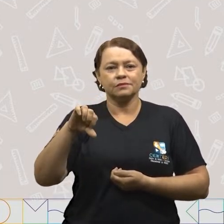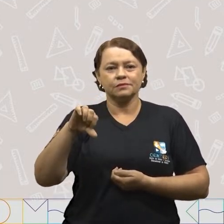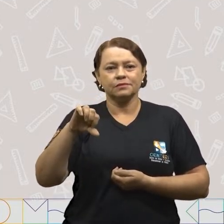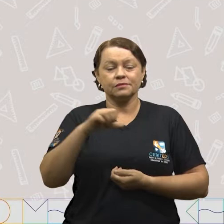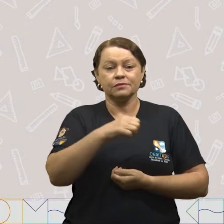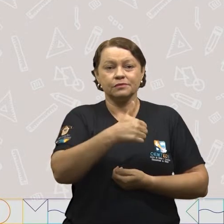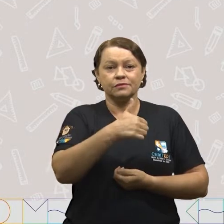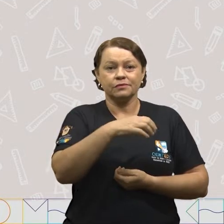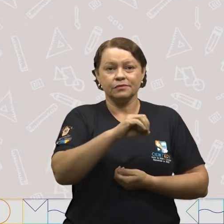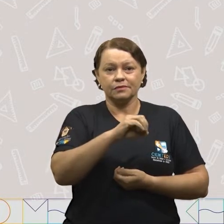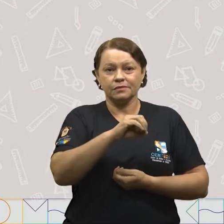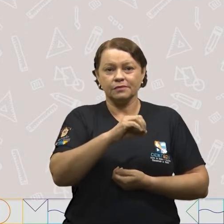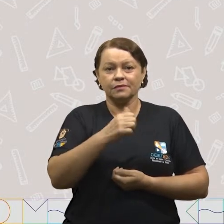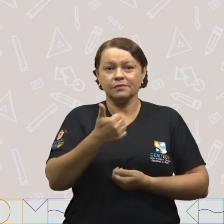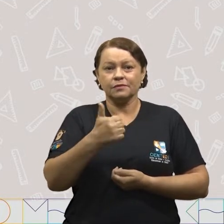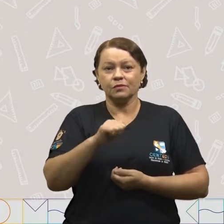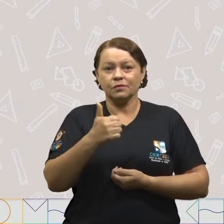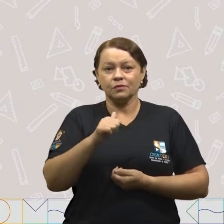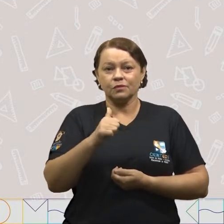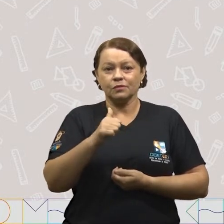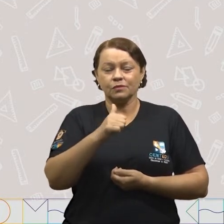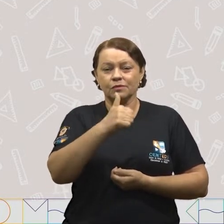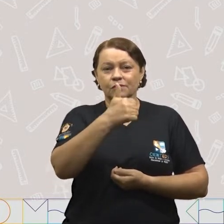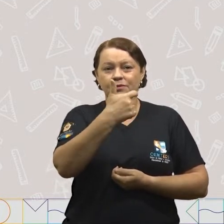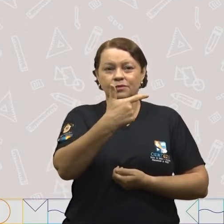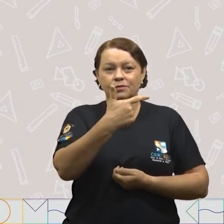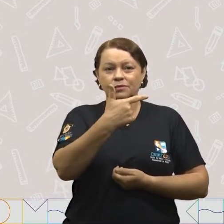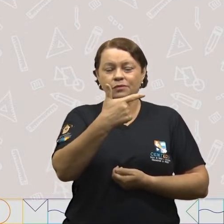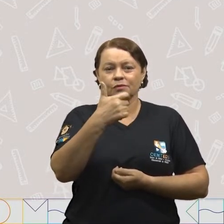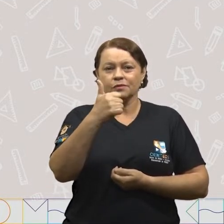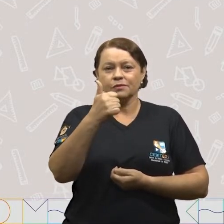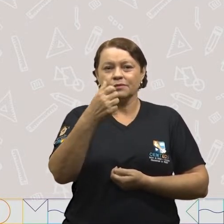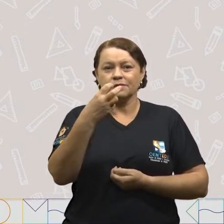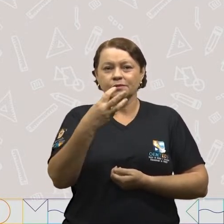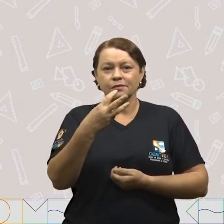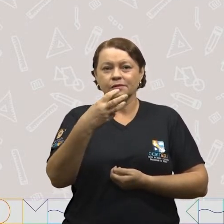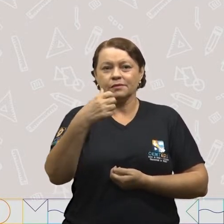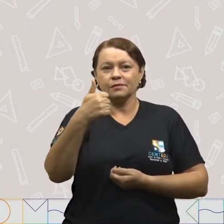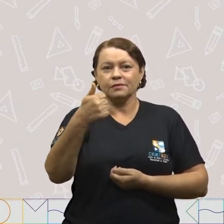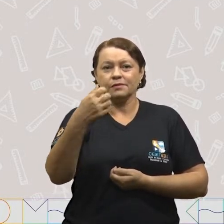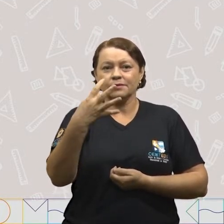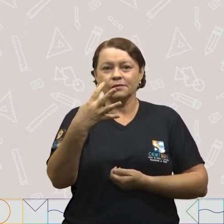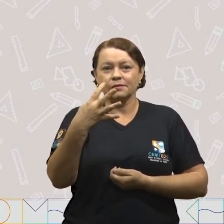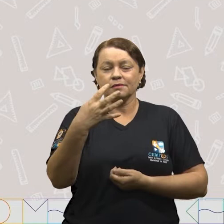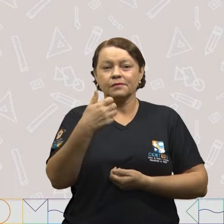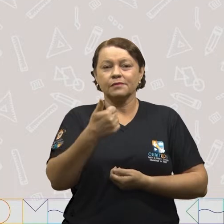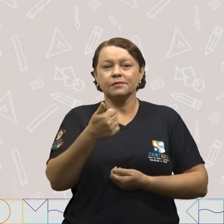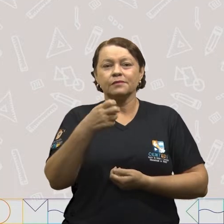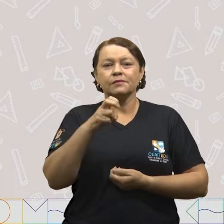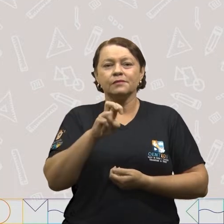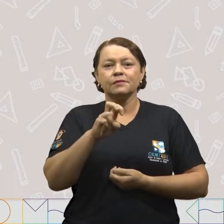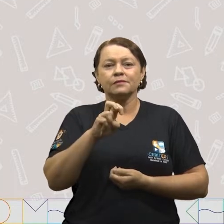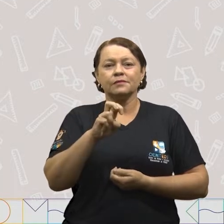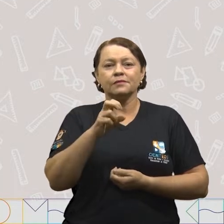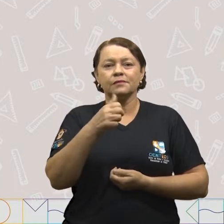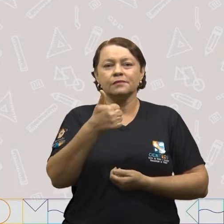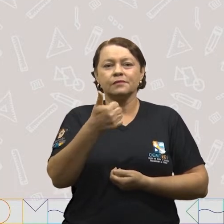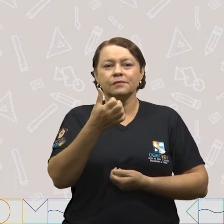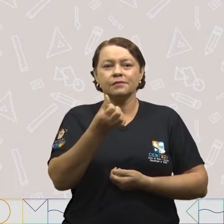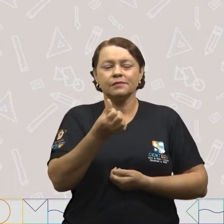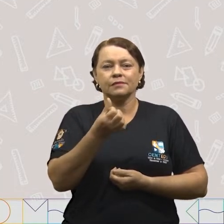nove, dez, onze, doze, treze, quatorze, quinze,